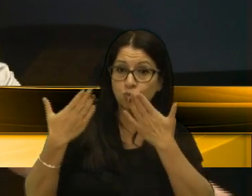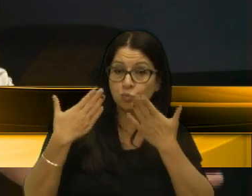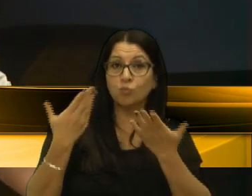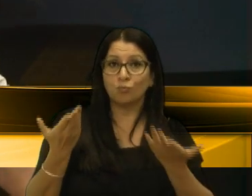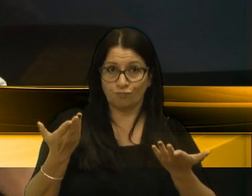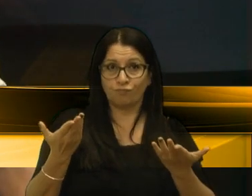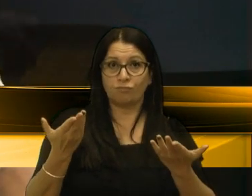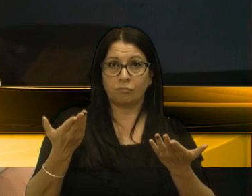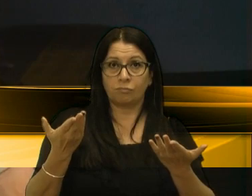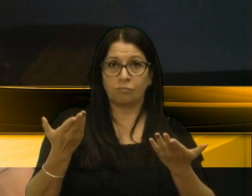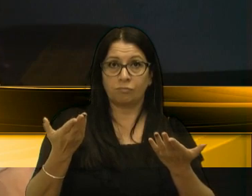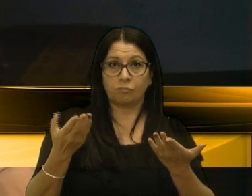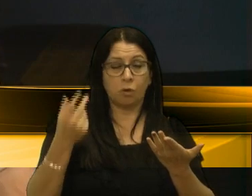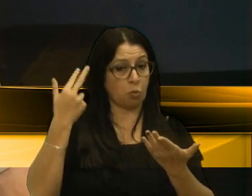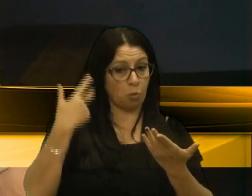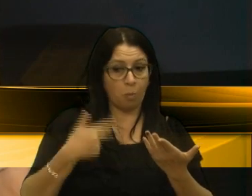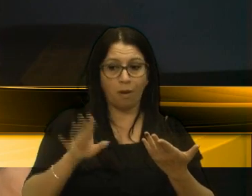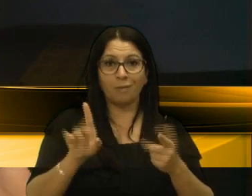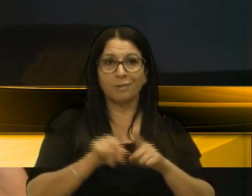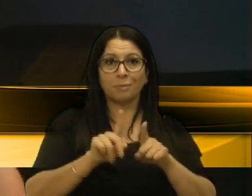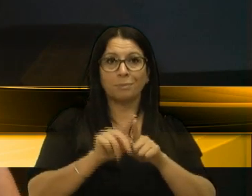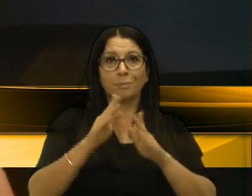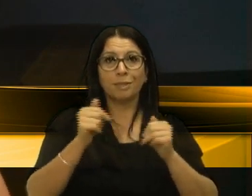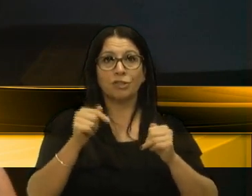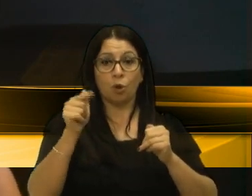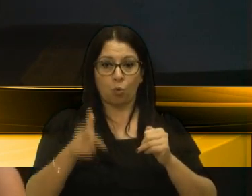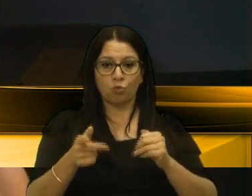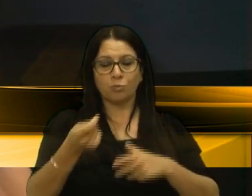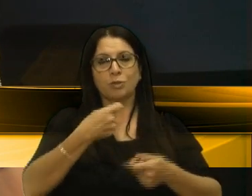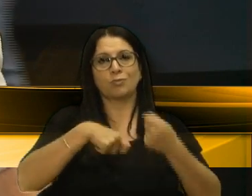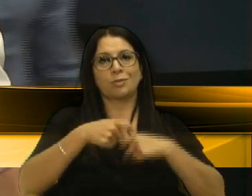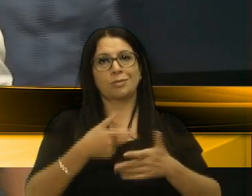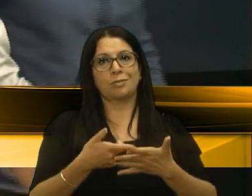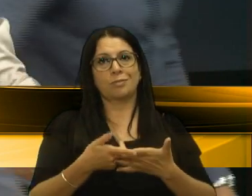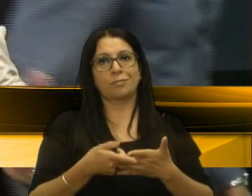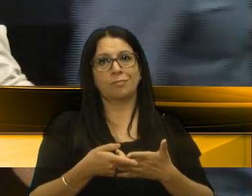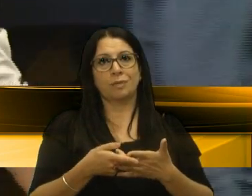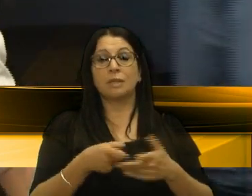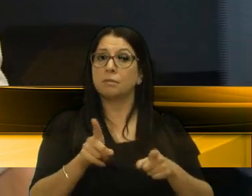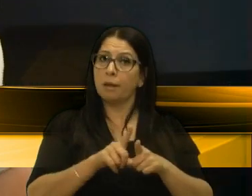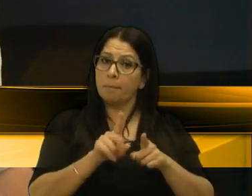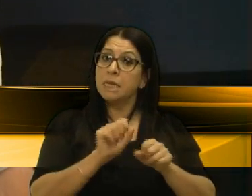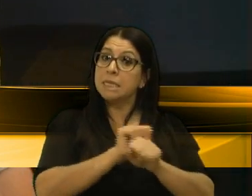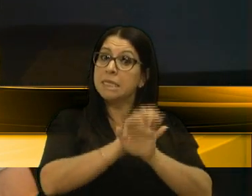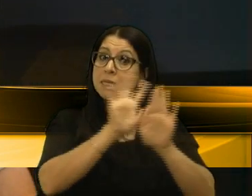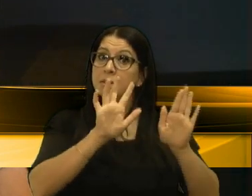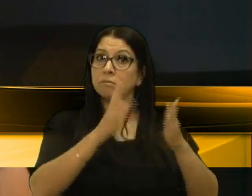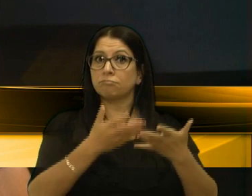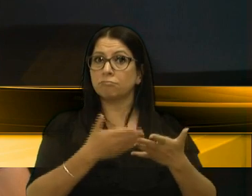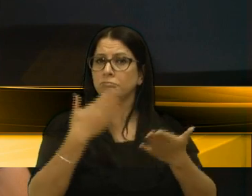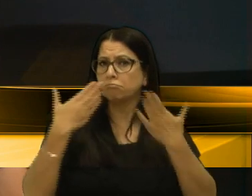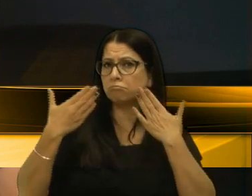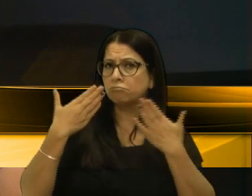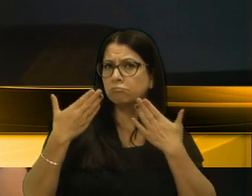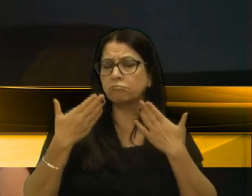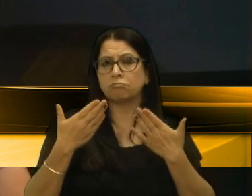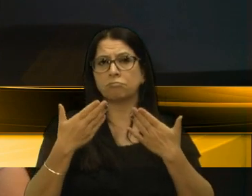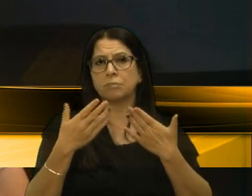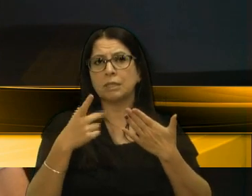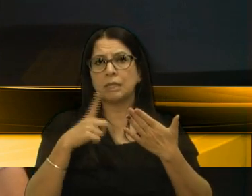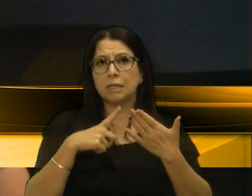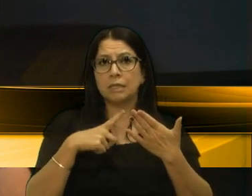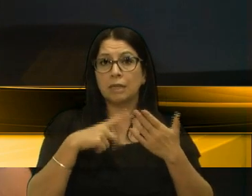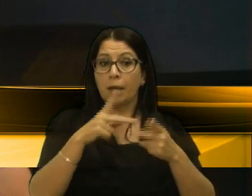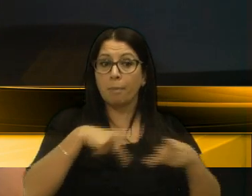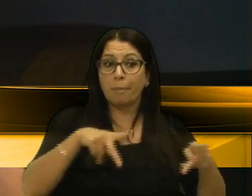nada natural do que nós também pedimos para essa atual administração também esclarecer essas dúvidas que estão aí na